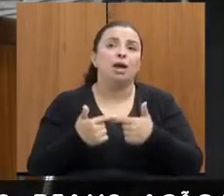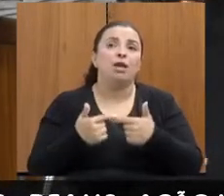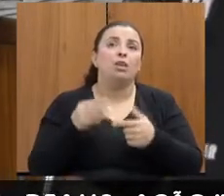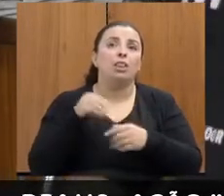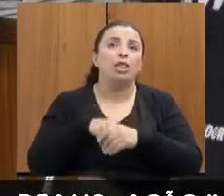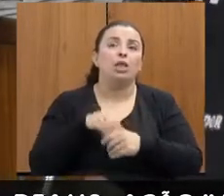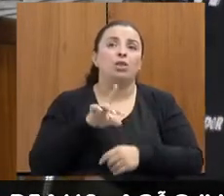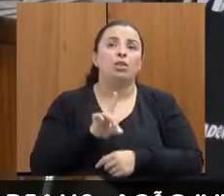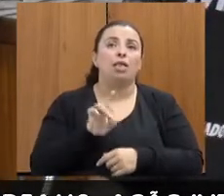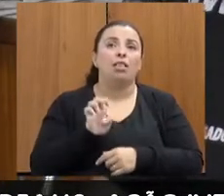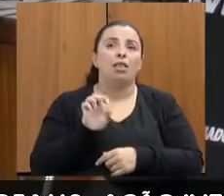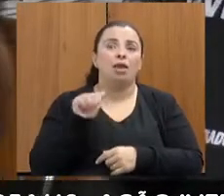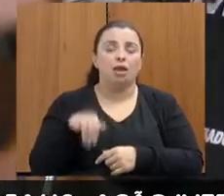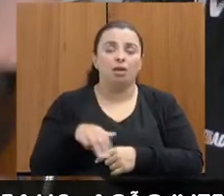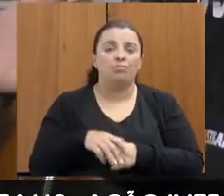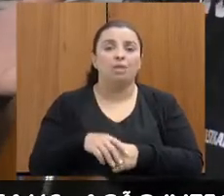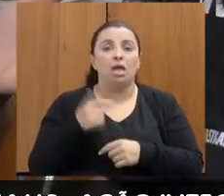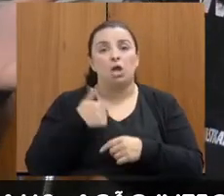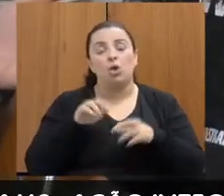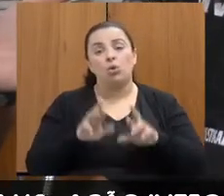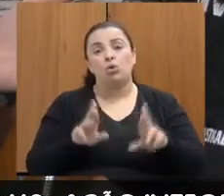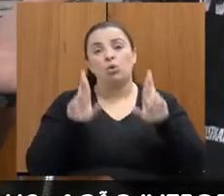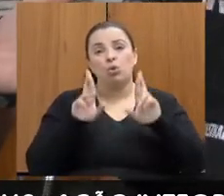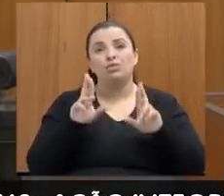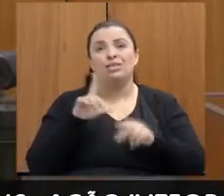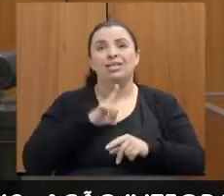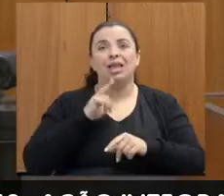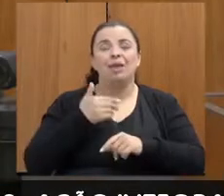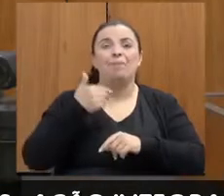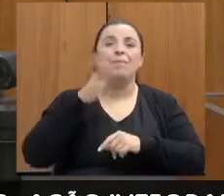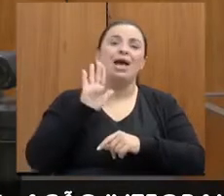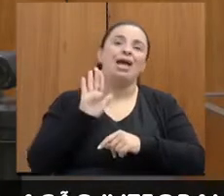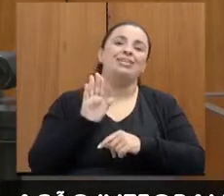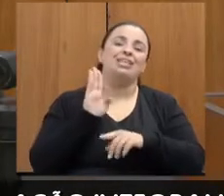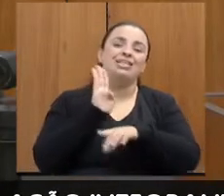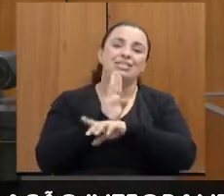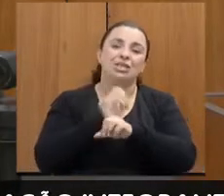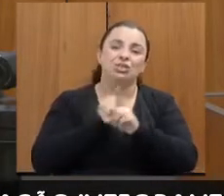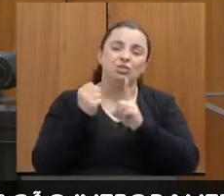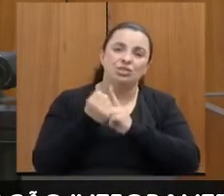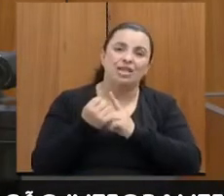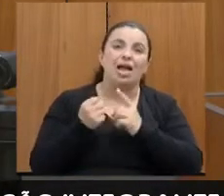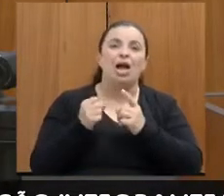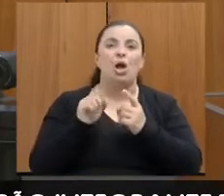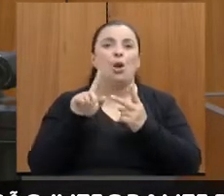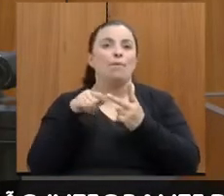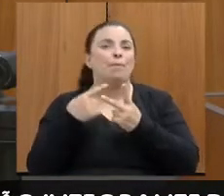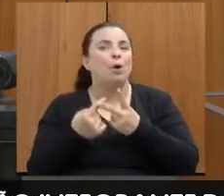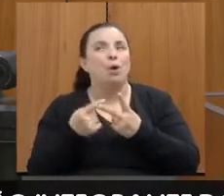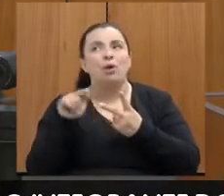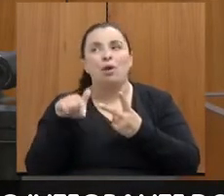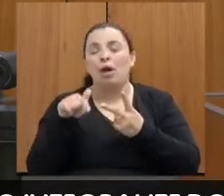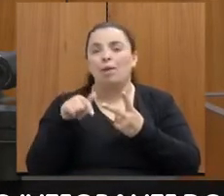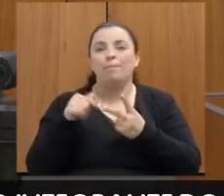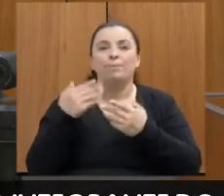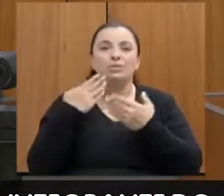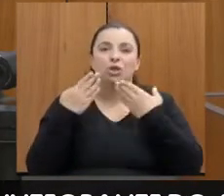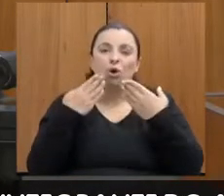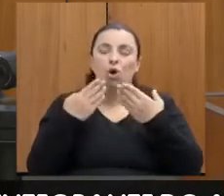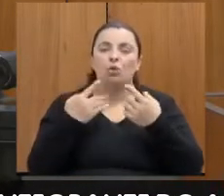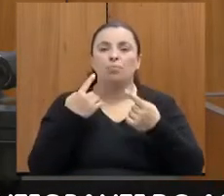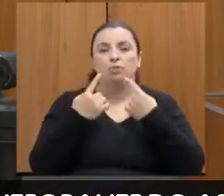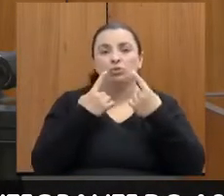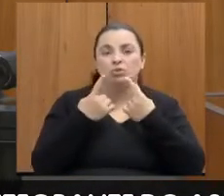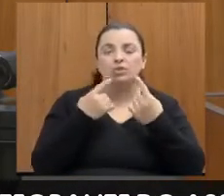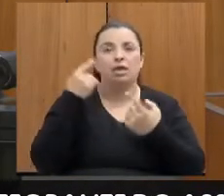Torço para que tenham mais assistentes sociais e psicólogos nas delegacias, para que a gente possa discutir isso aí, repensar o